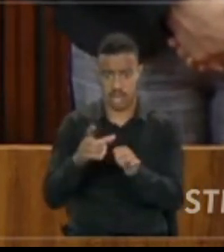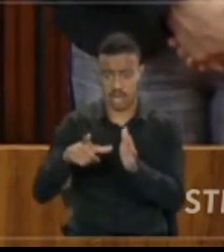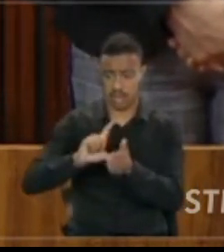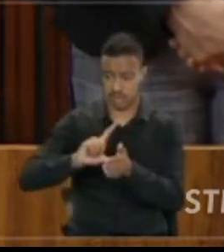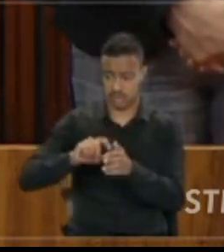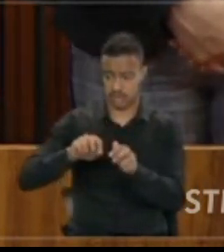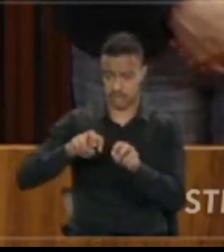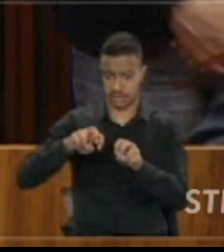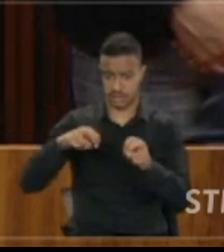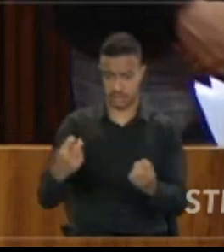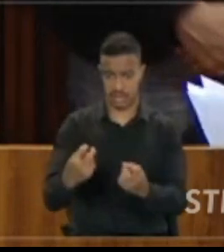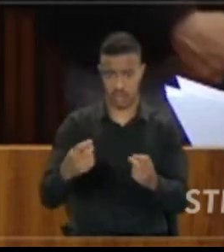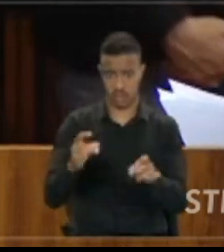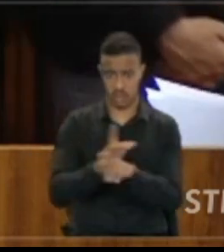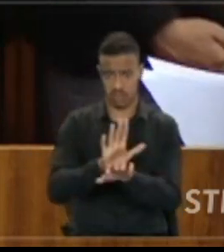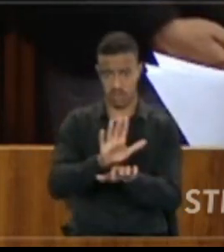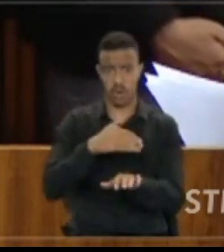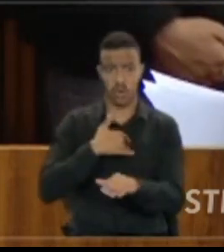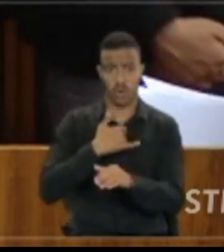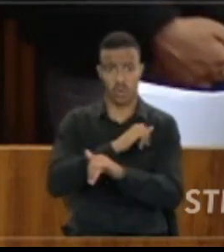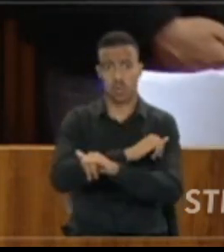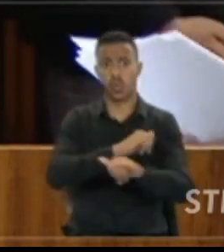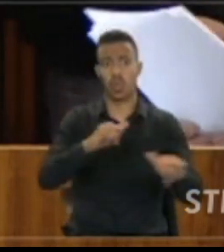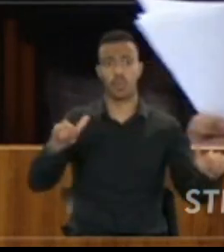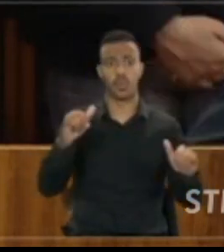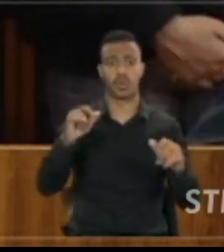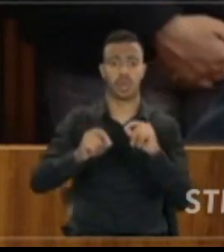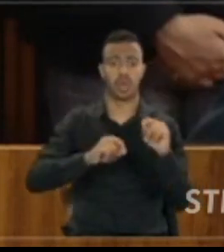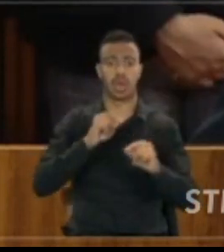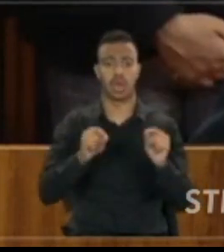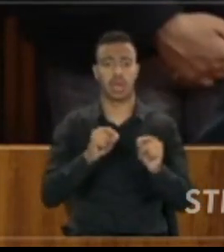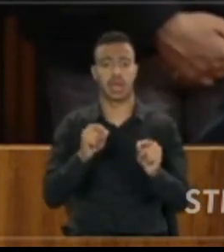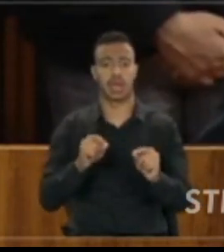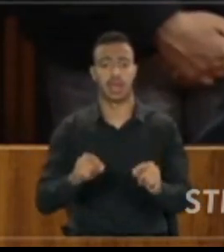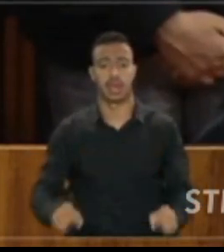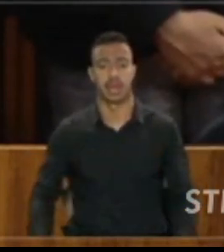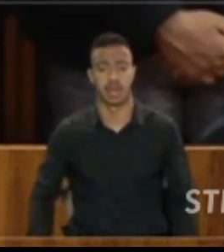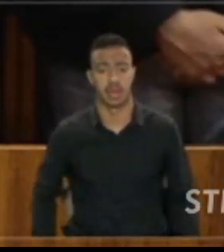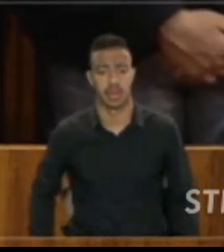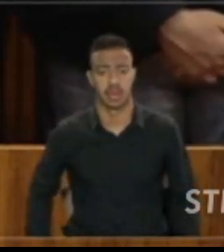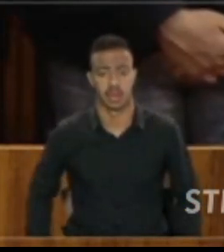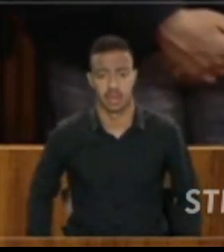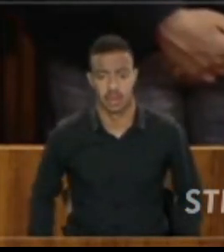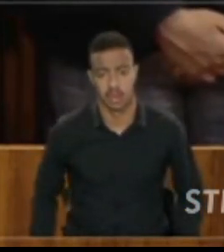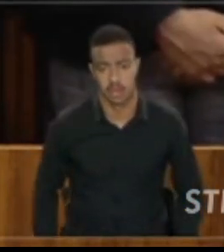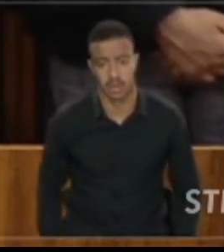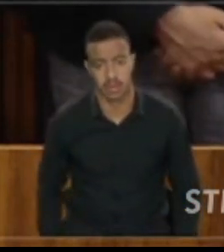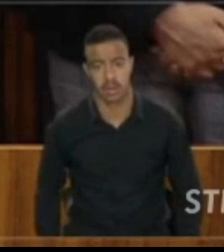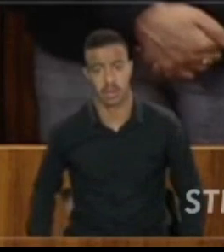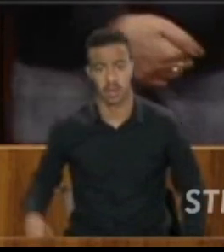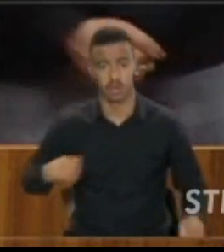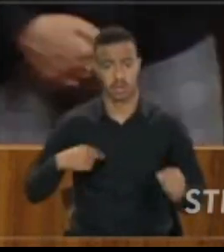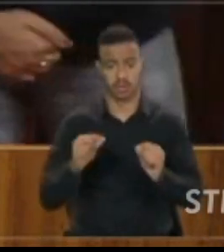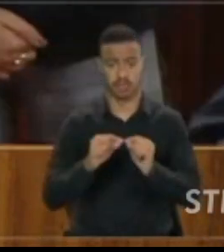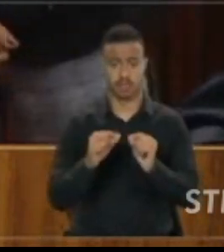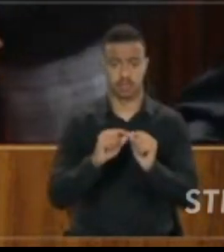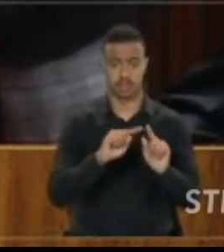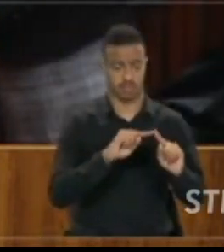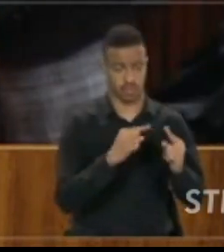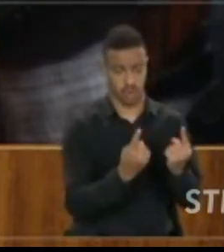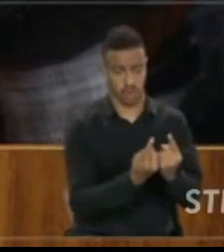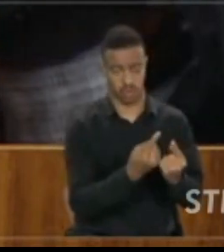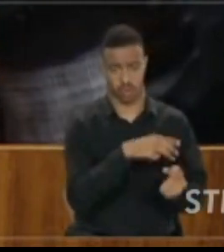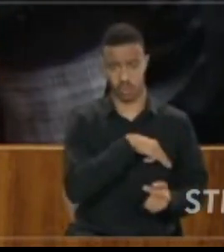eu gostaria de comunicá-los que vou realizar uma reunião com o Ministério